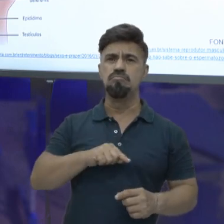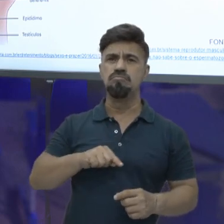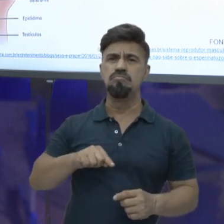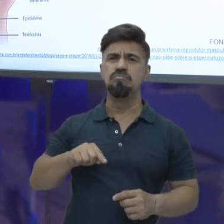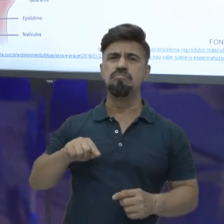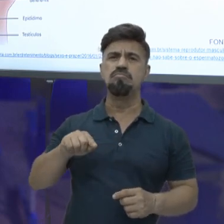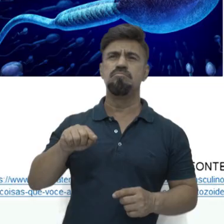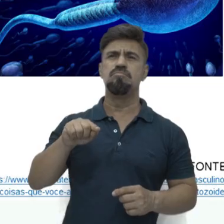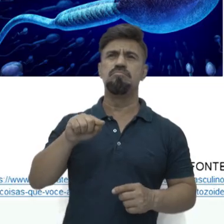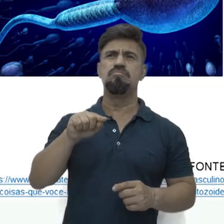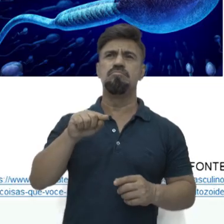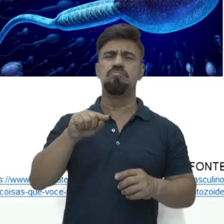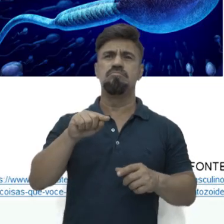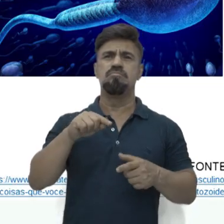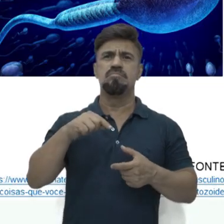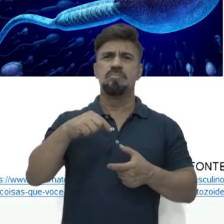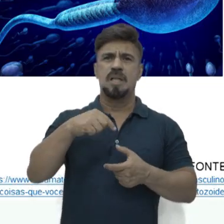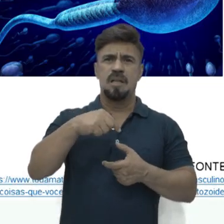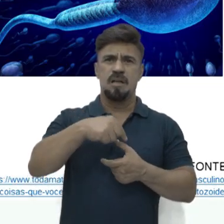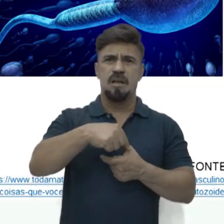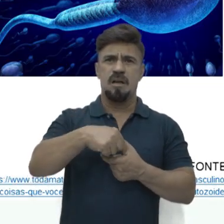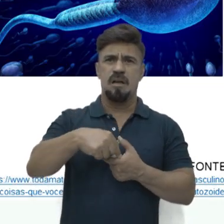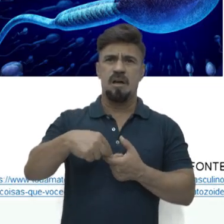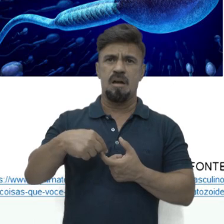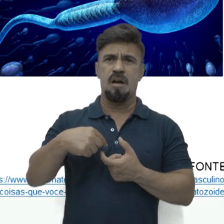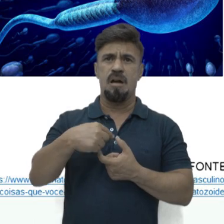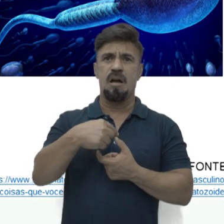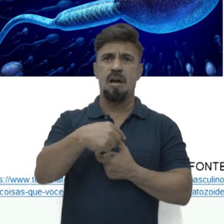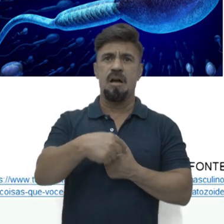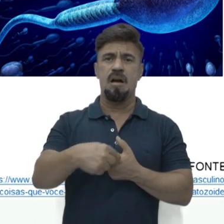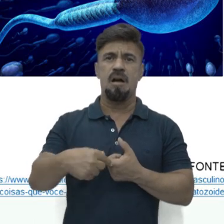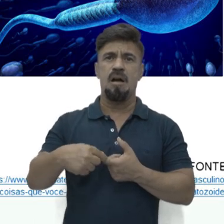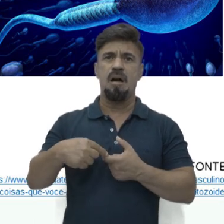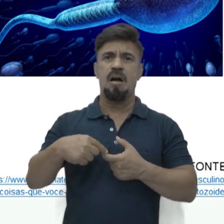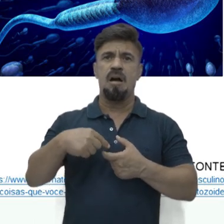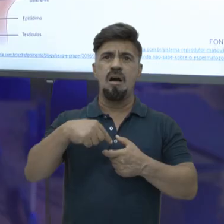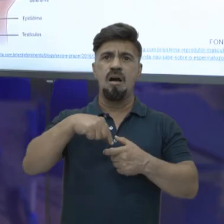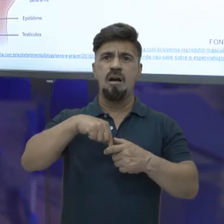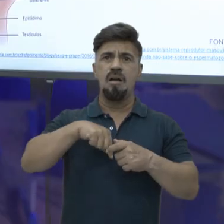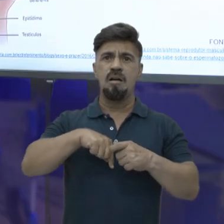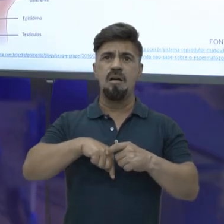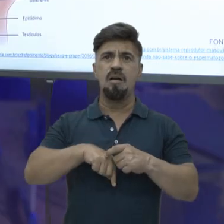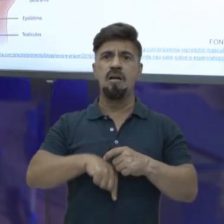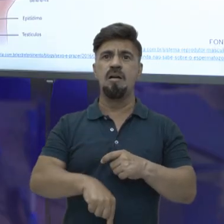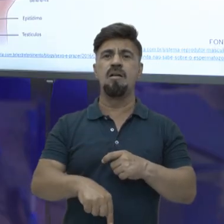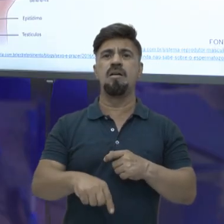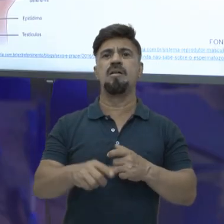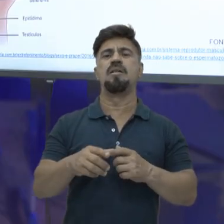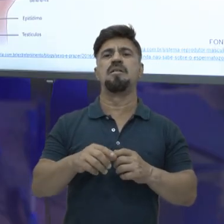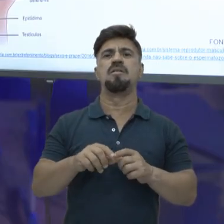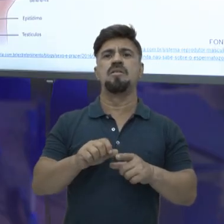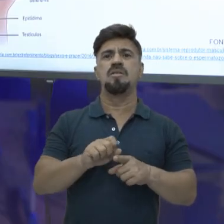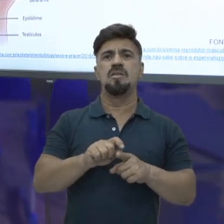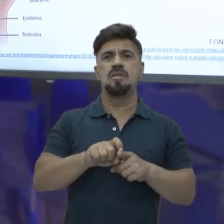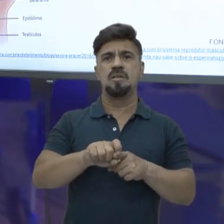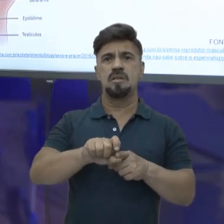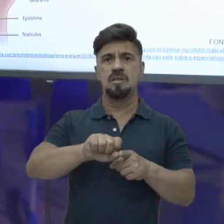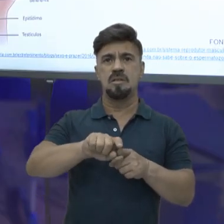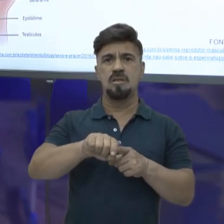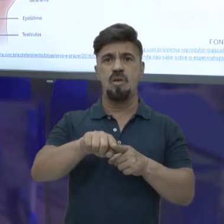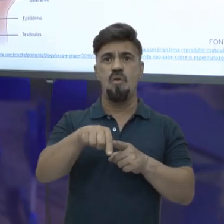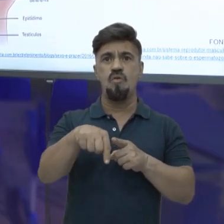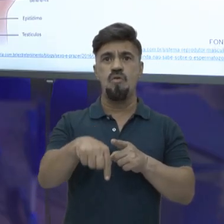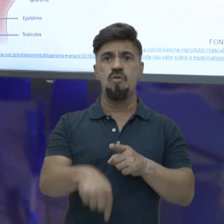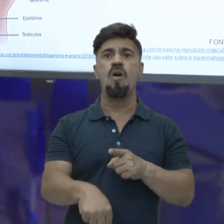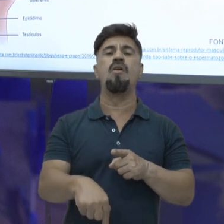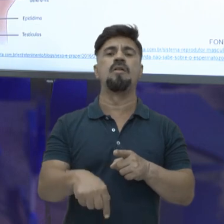vão ter várias glândulas, como, por exemplo, a próstata, e vai até a uretra para poder ser expelido, ser jogado fora, onde vai ter